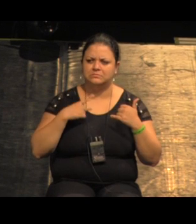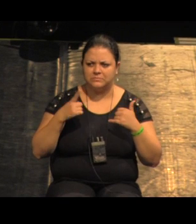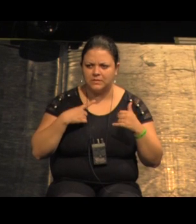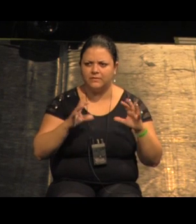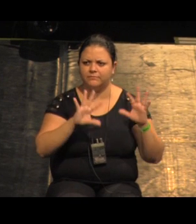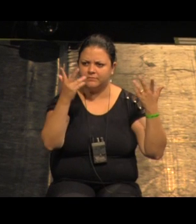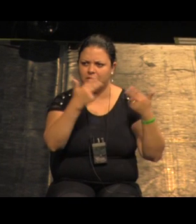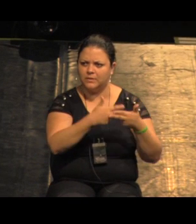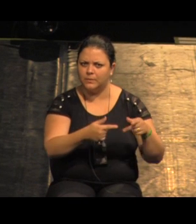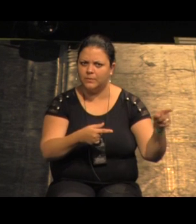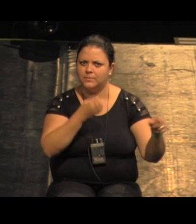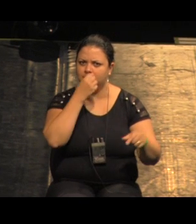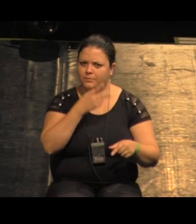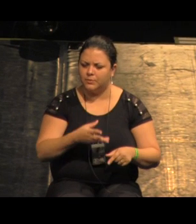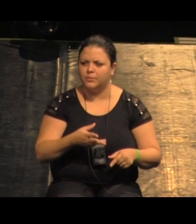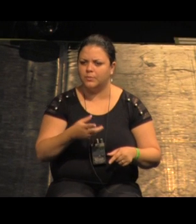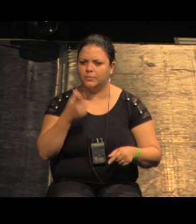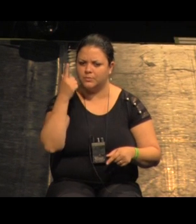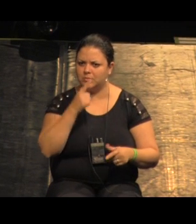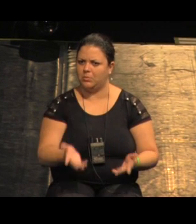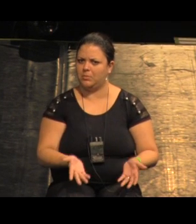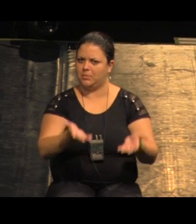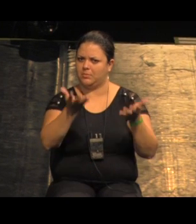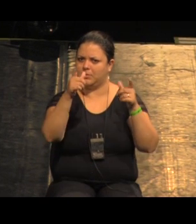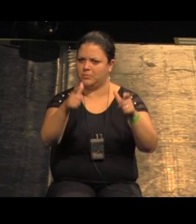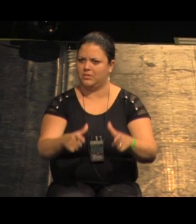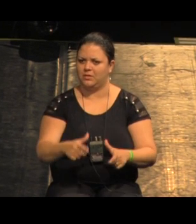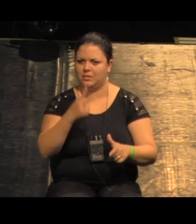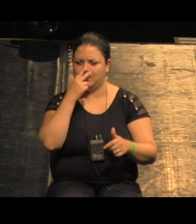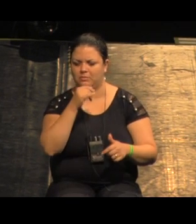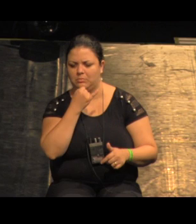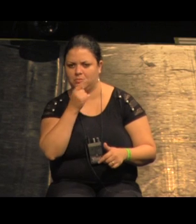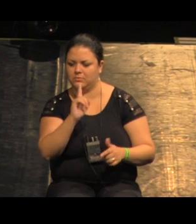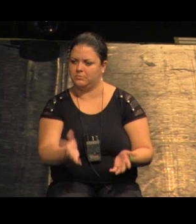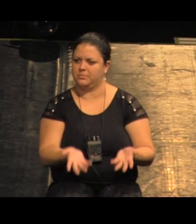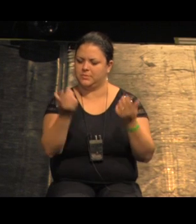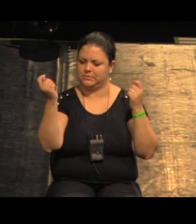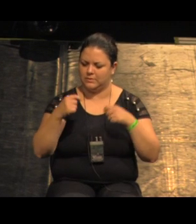era o segredo para revitalizar lugares caidões e aí